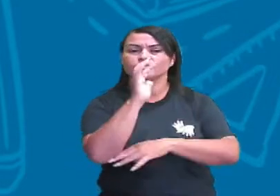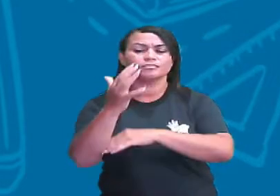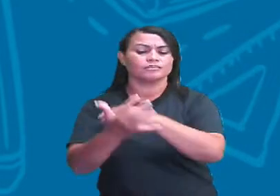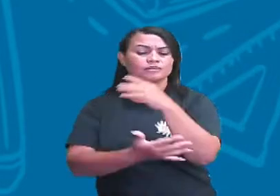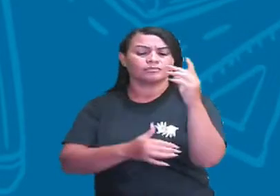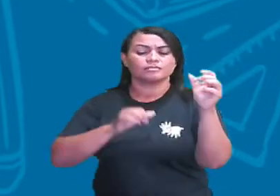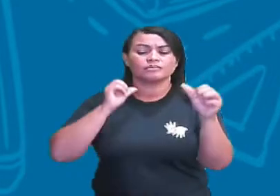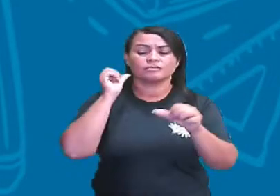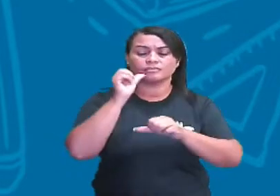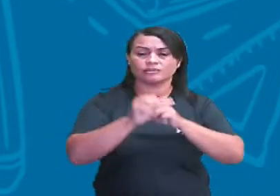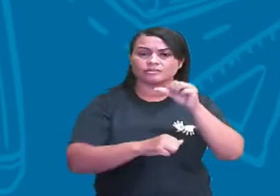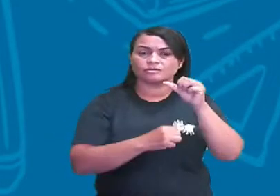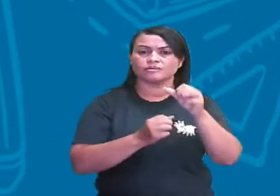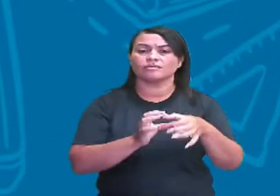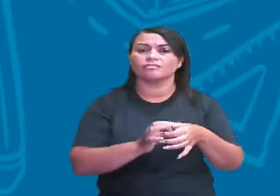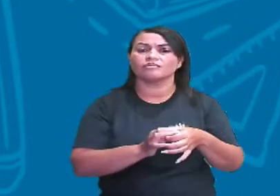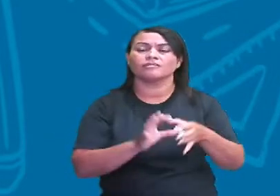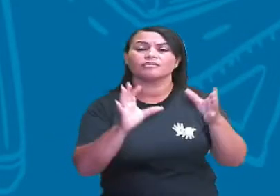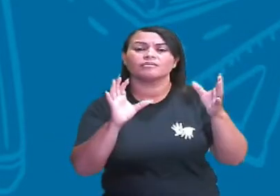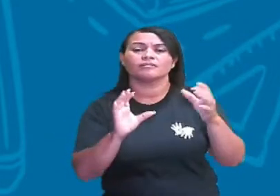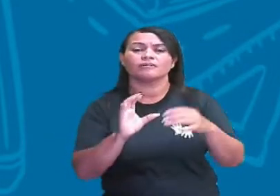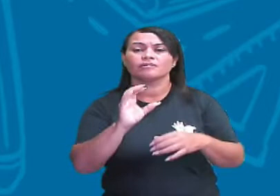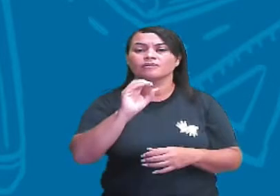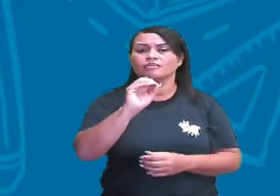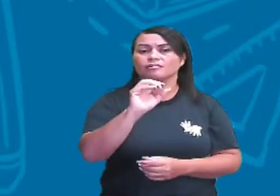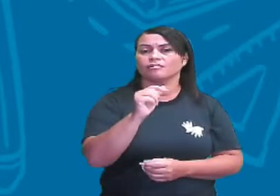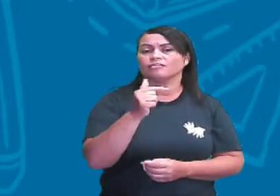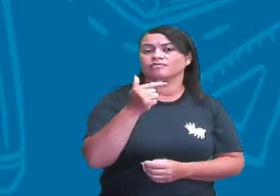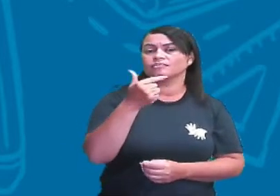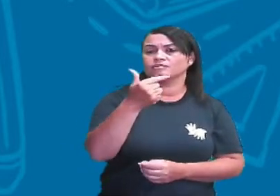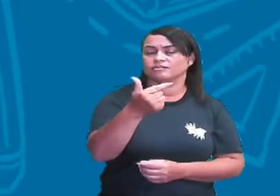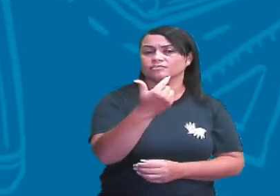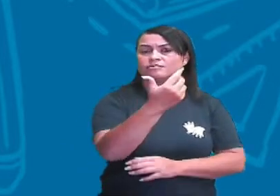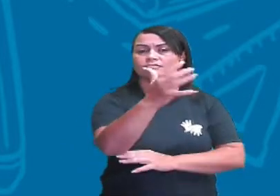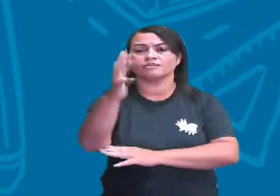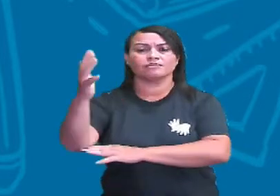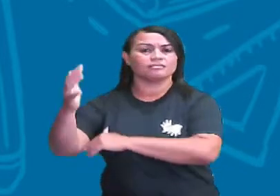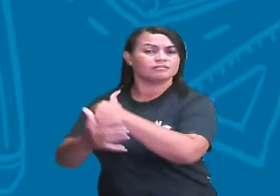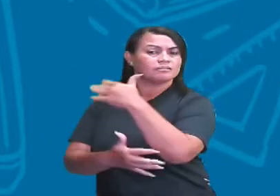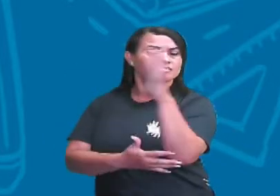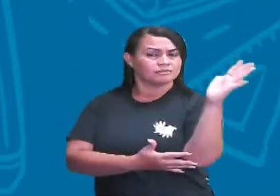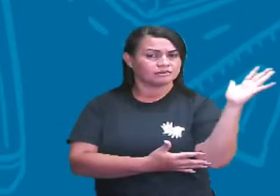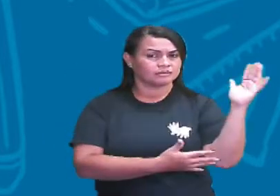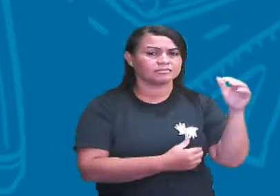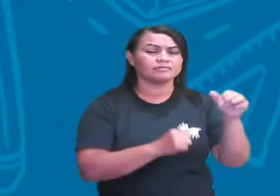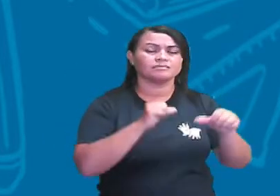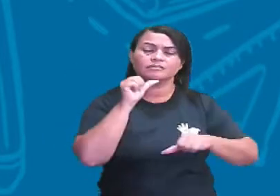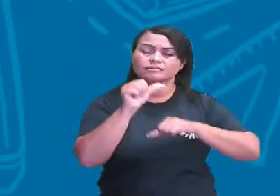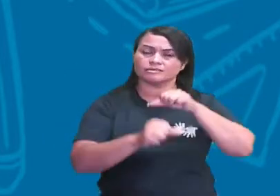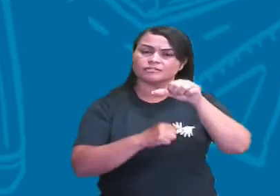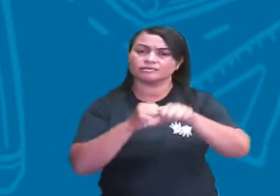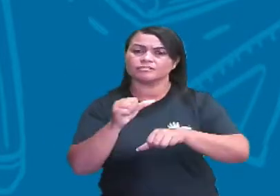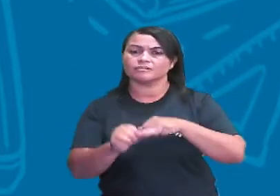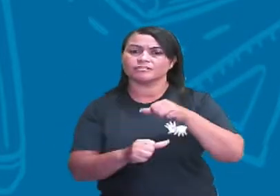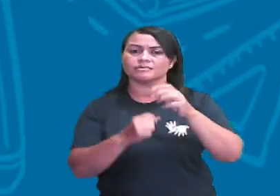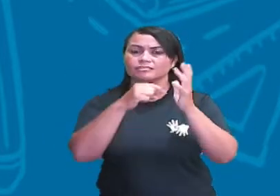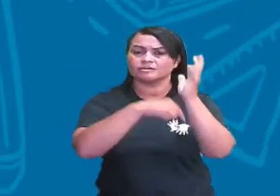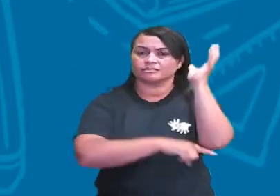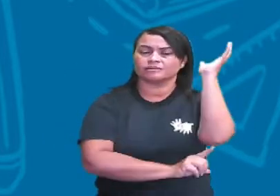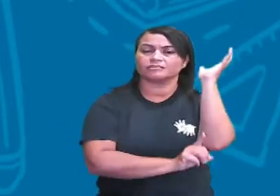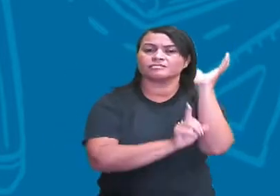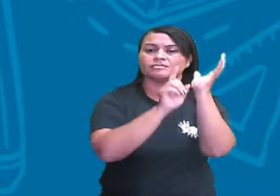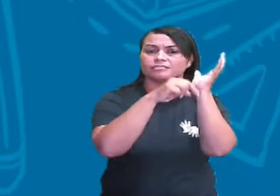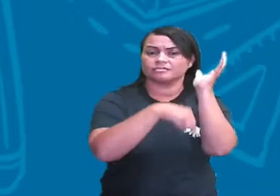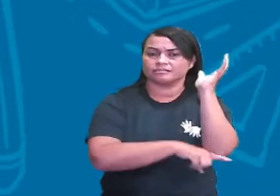e vai liberar oxigênio para a natureza, está certo? Através desse processo de fotossíntese,